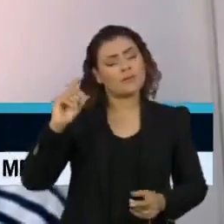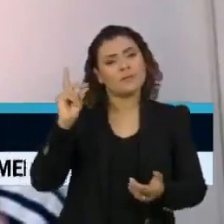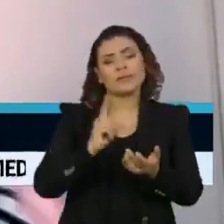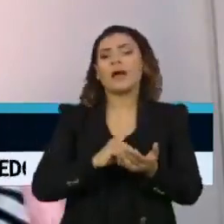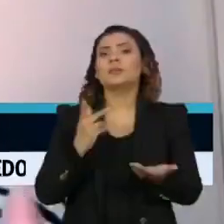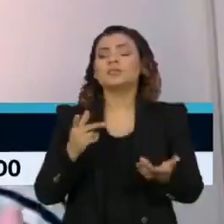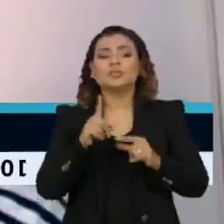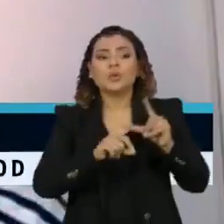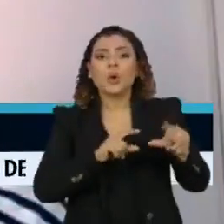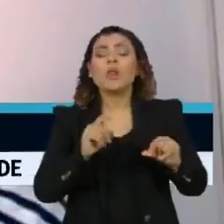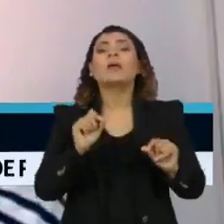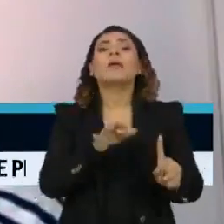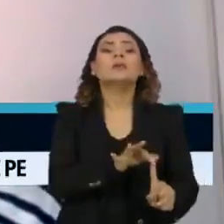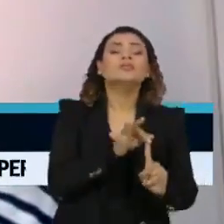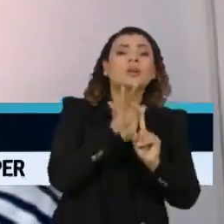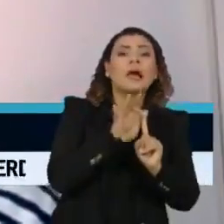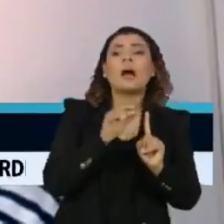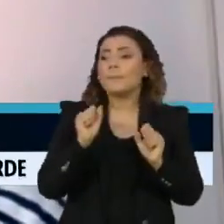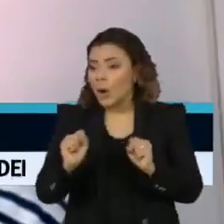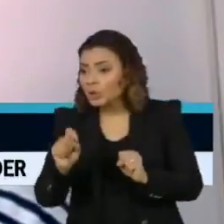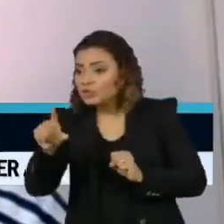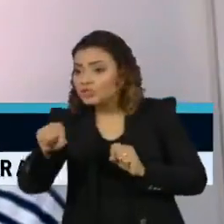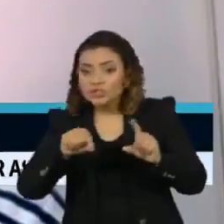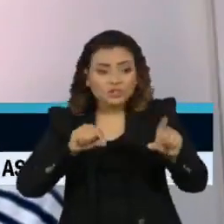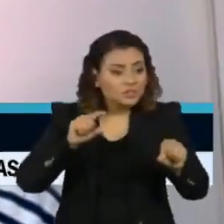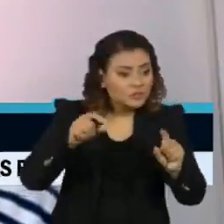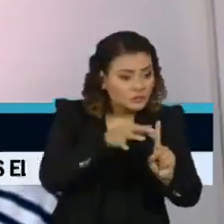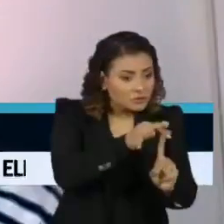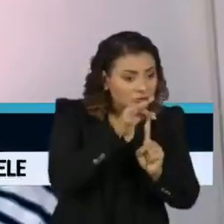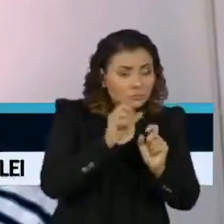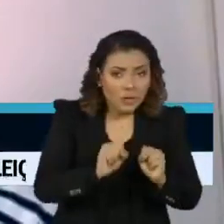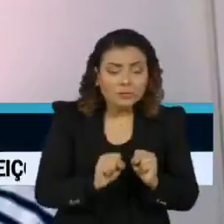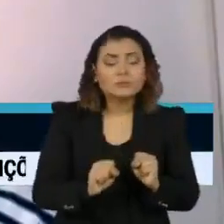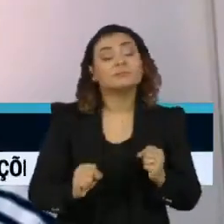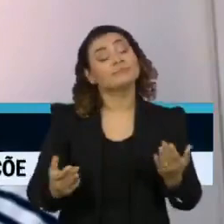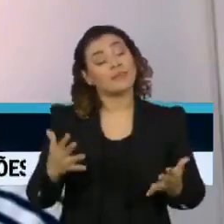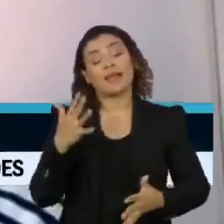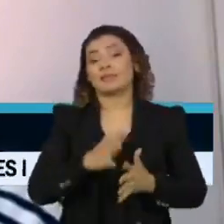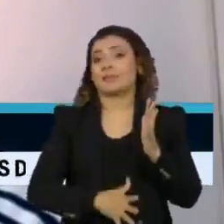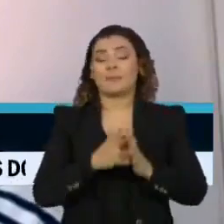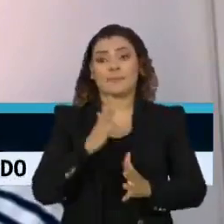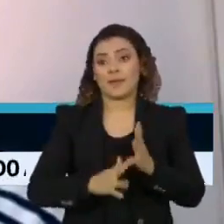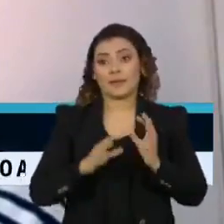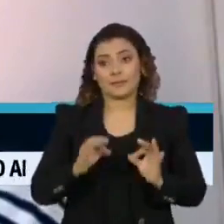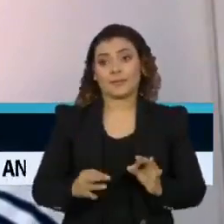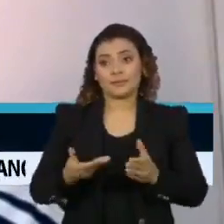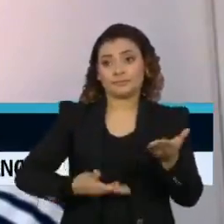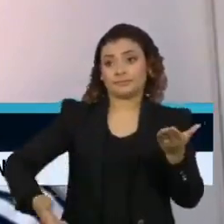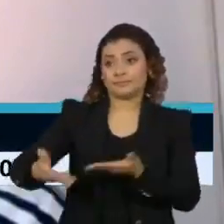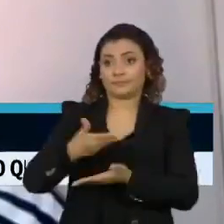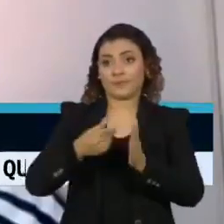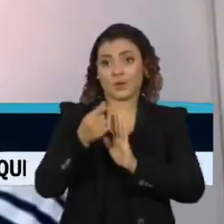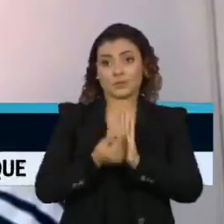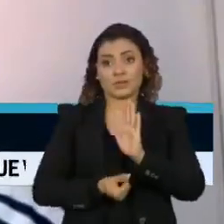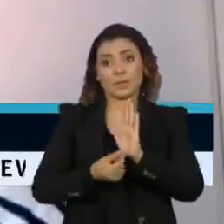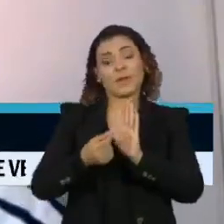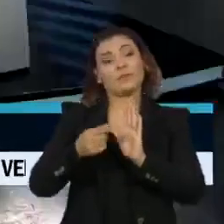seletivo de quem pode indicar ou não, efetivamente prejudica a dimensão republicana da execução orçamentária no nível federal.